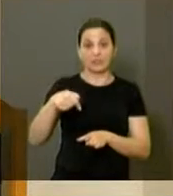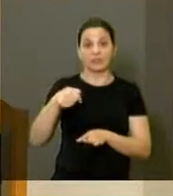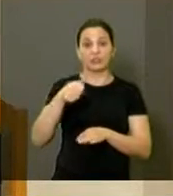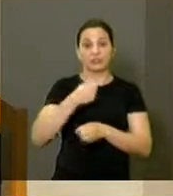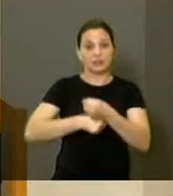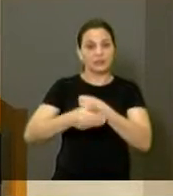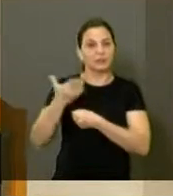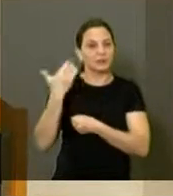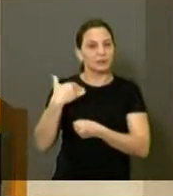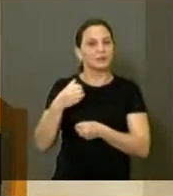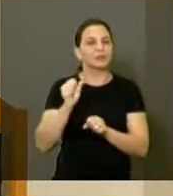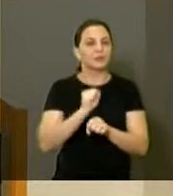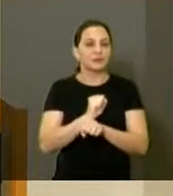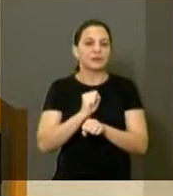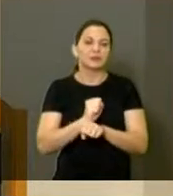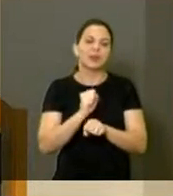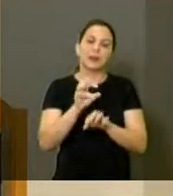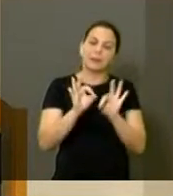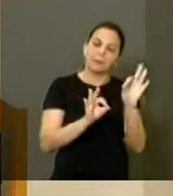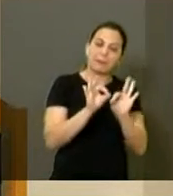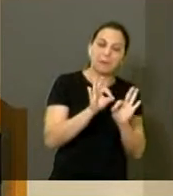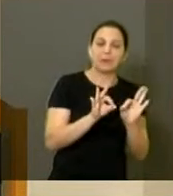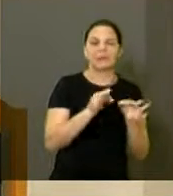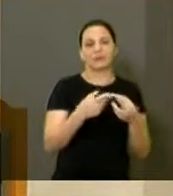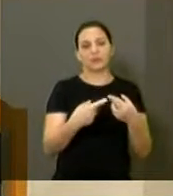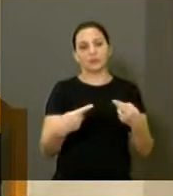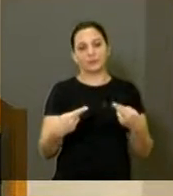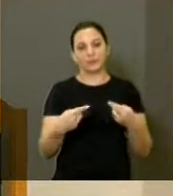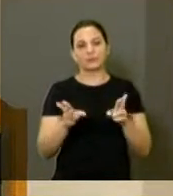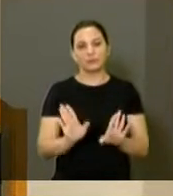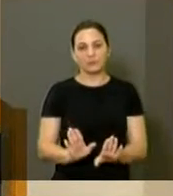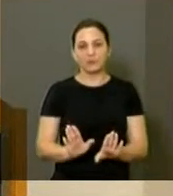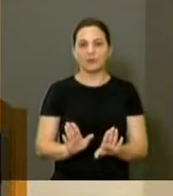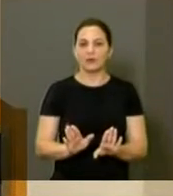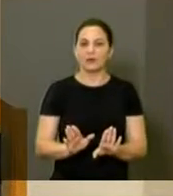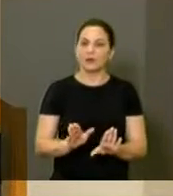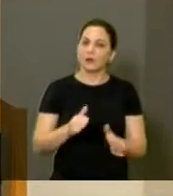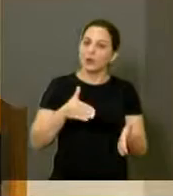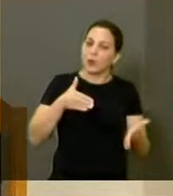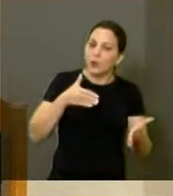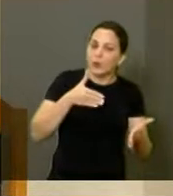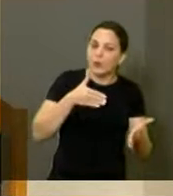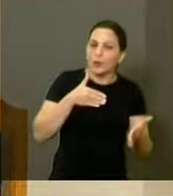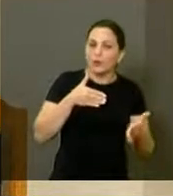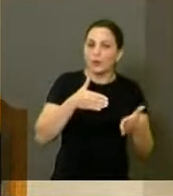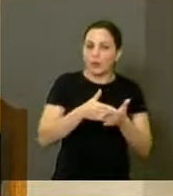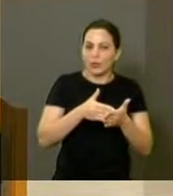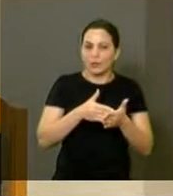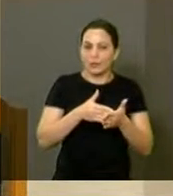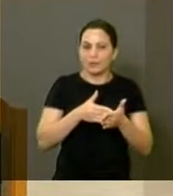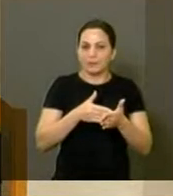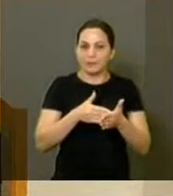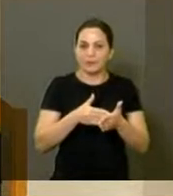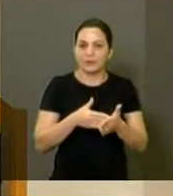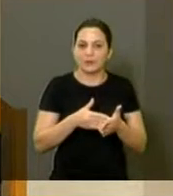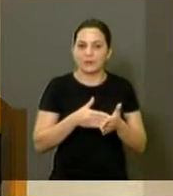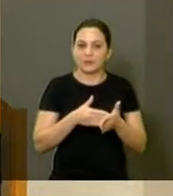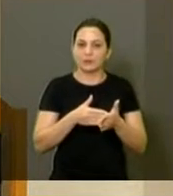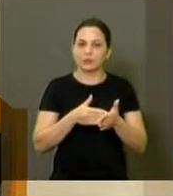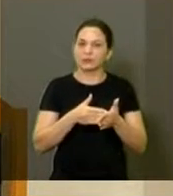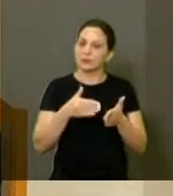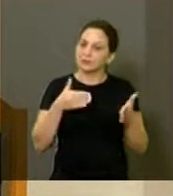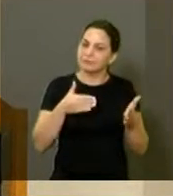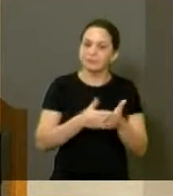espera por esse plano diretor. O prazo para a prefeitura responder esse requerimento, para não variar, já